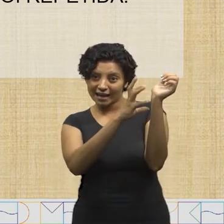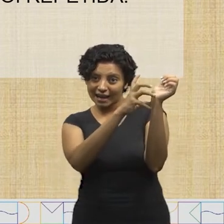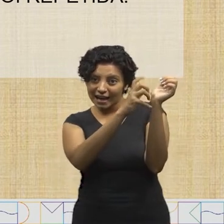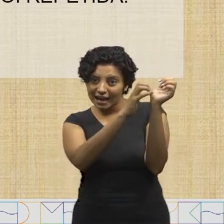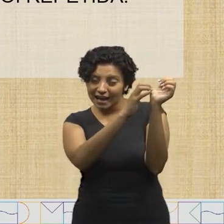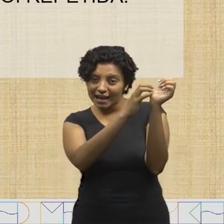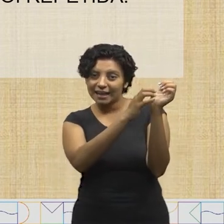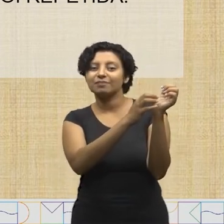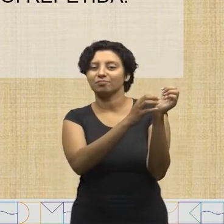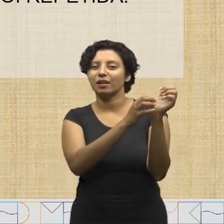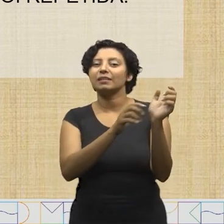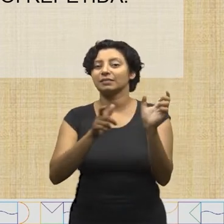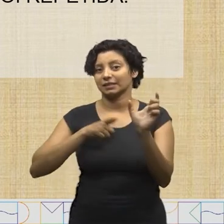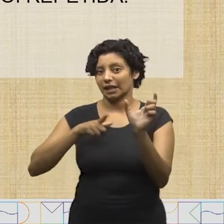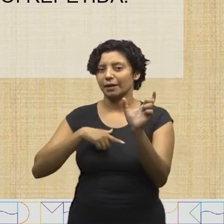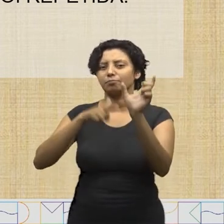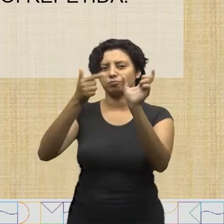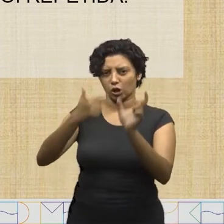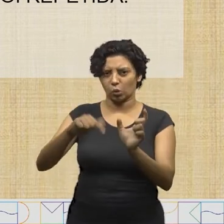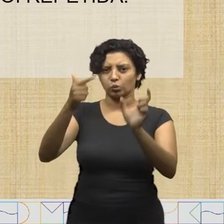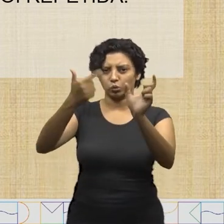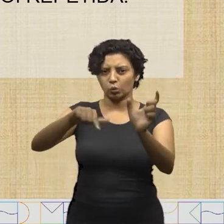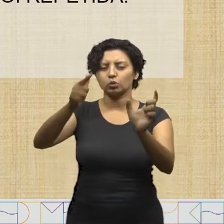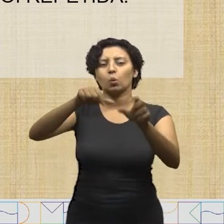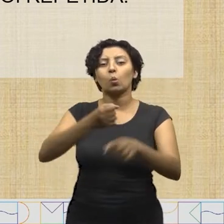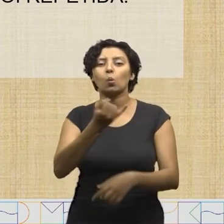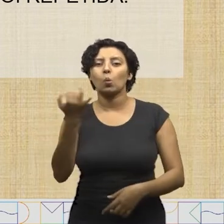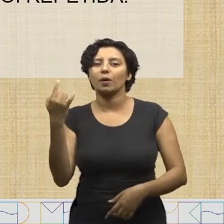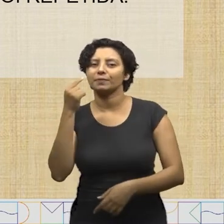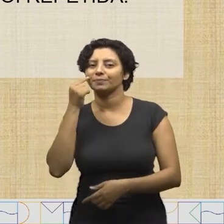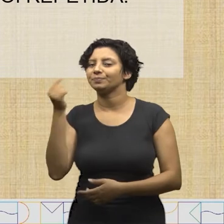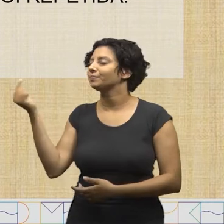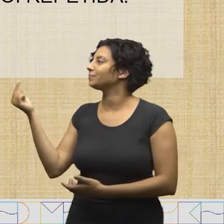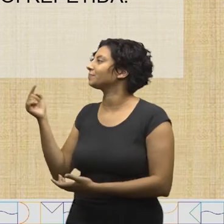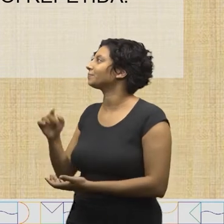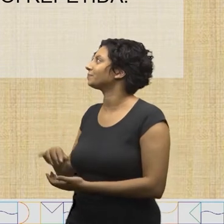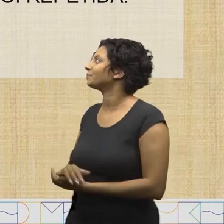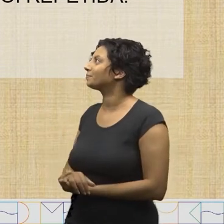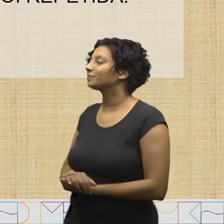palavra aranha foi repetida? Vamos lá?